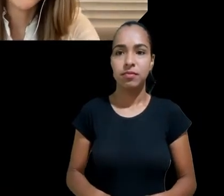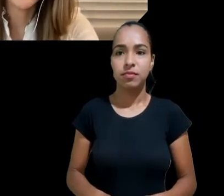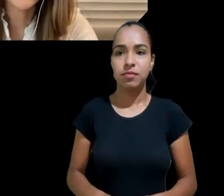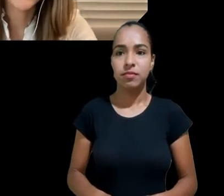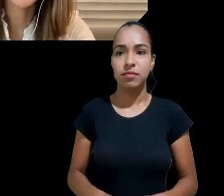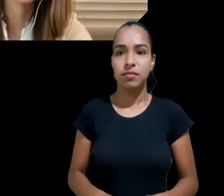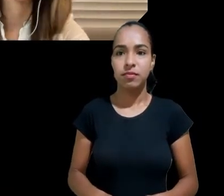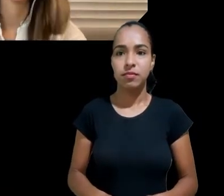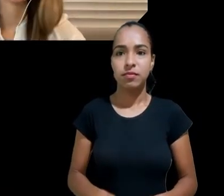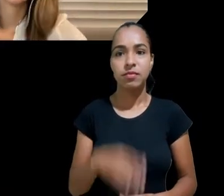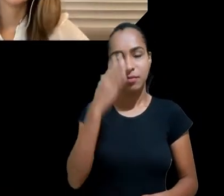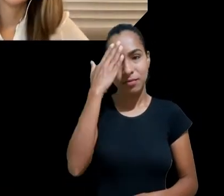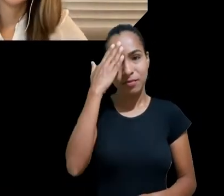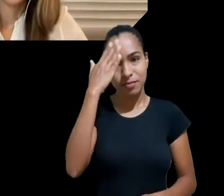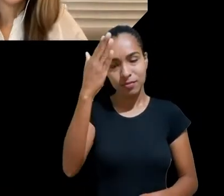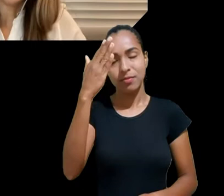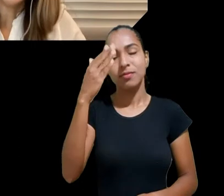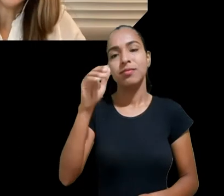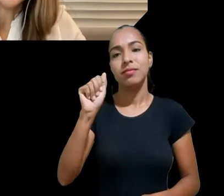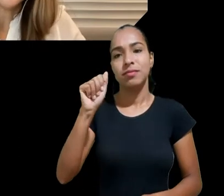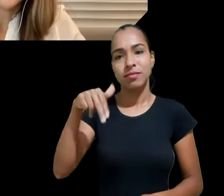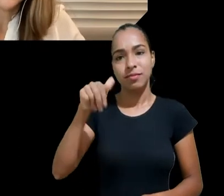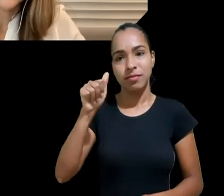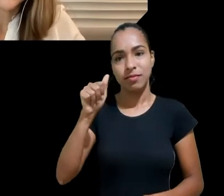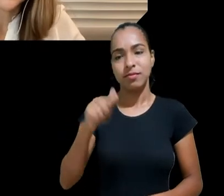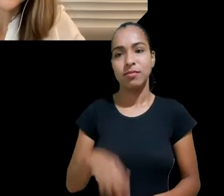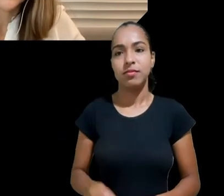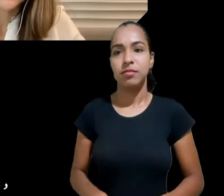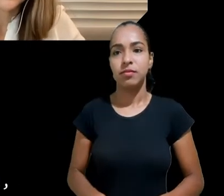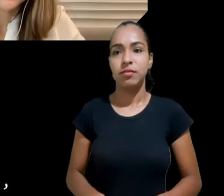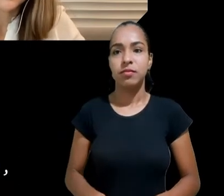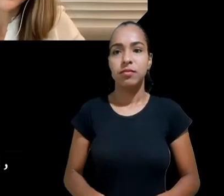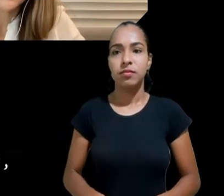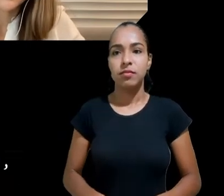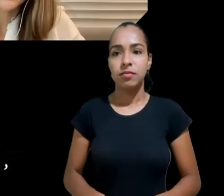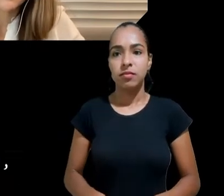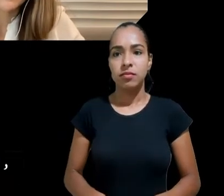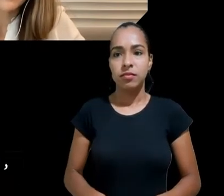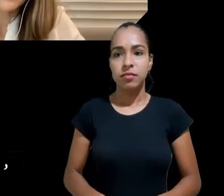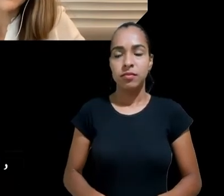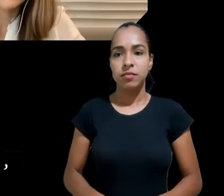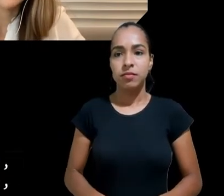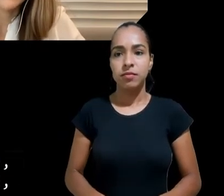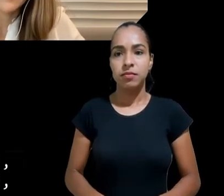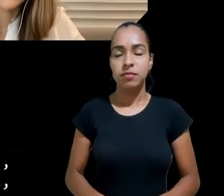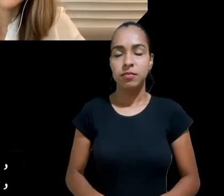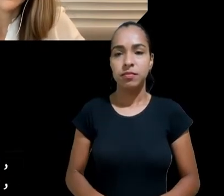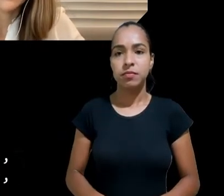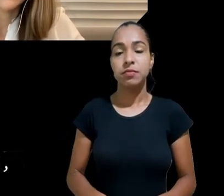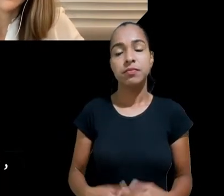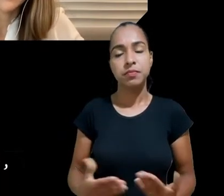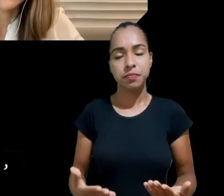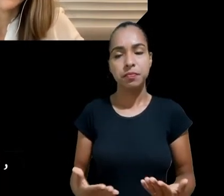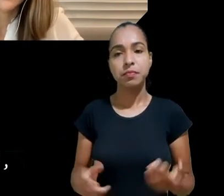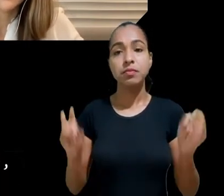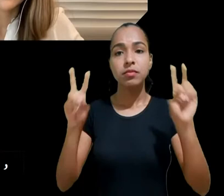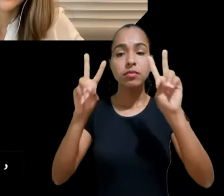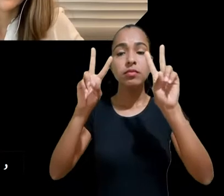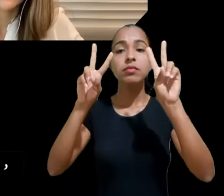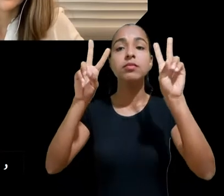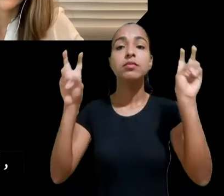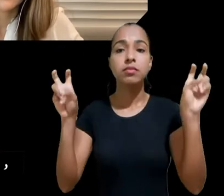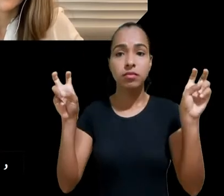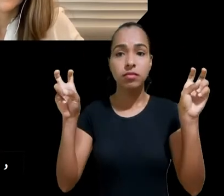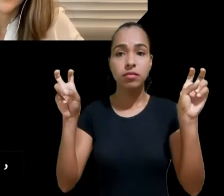gente começar o nosso papo de hoje, eu acho que é importante a gente localizar o debate. Nós estamos tratando, nós vamos